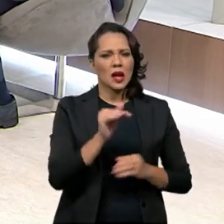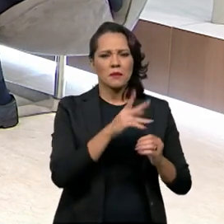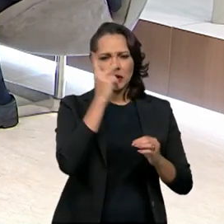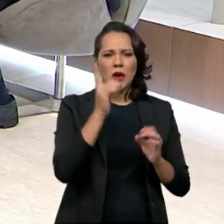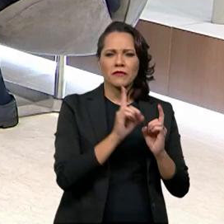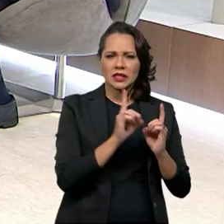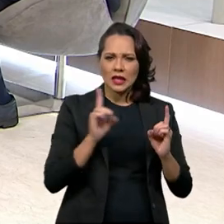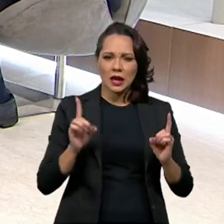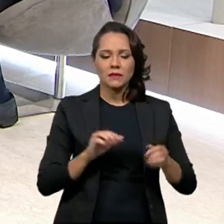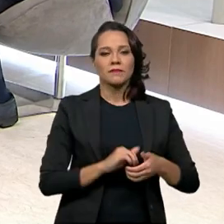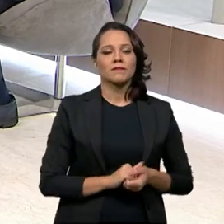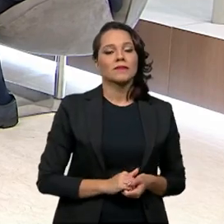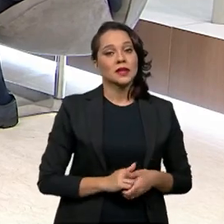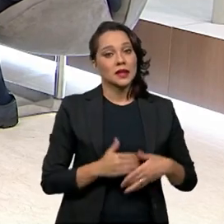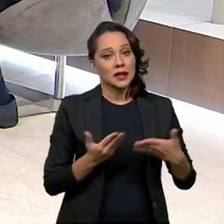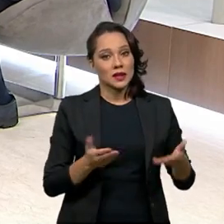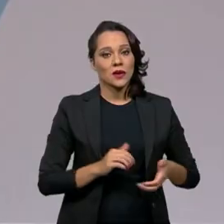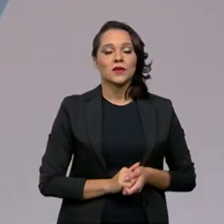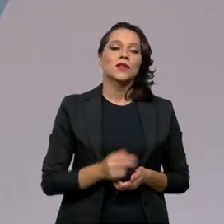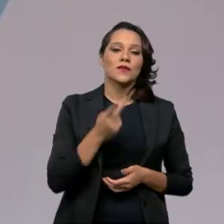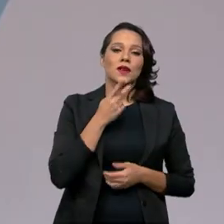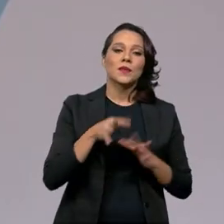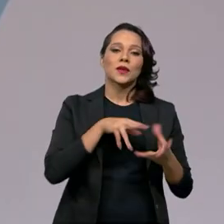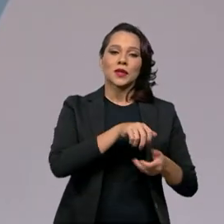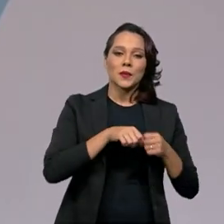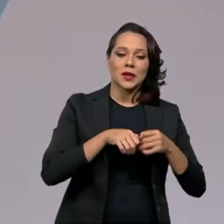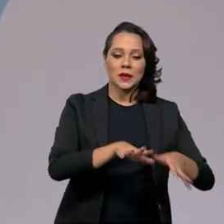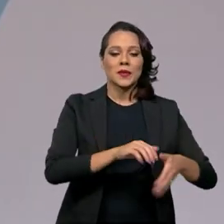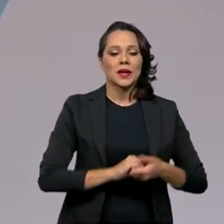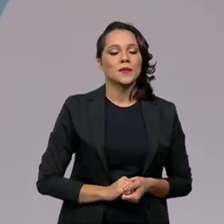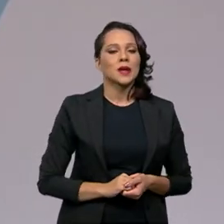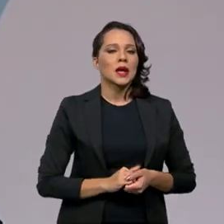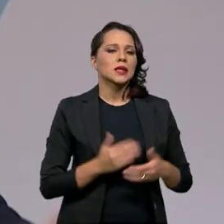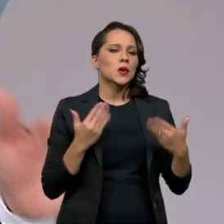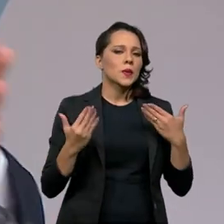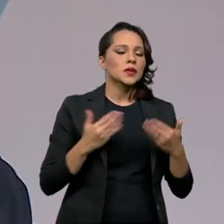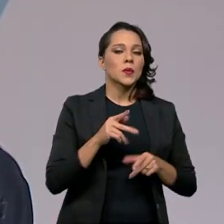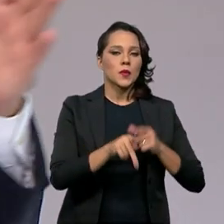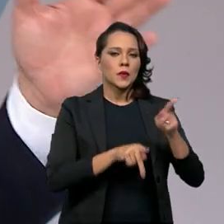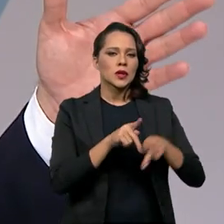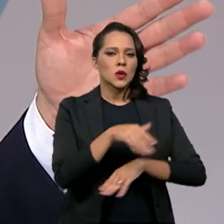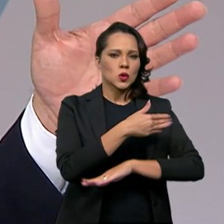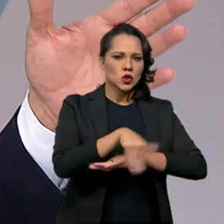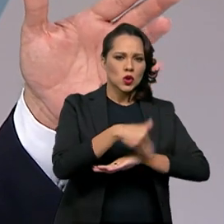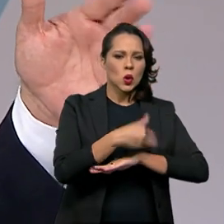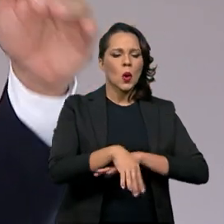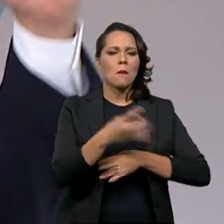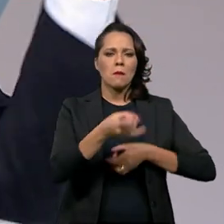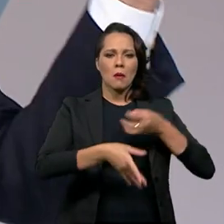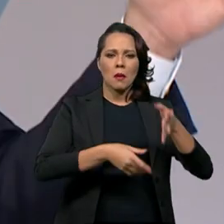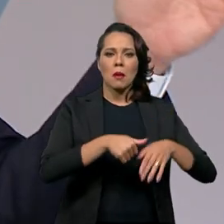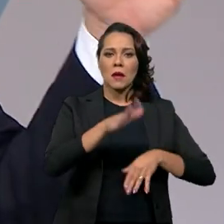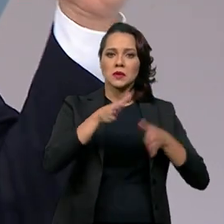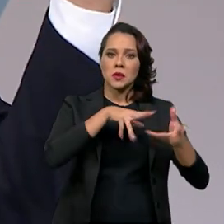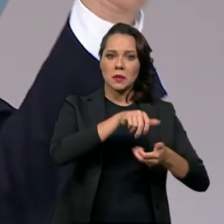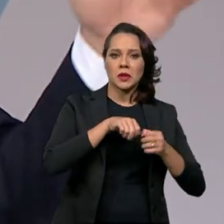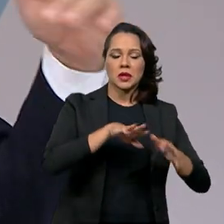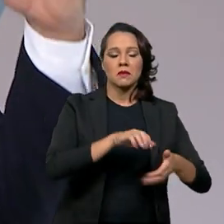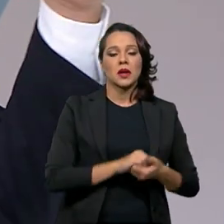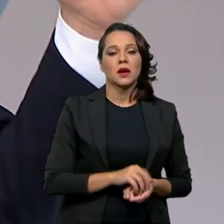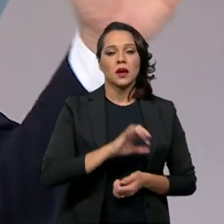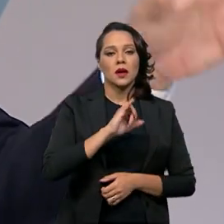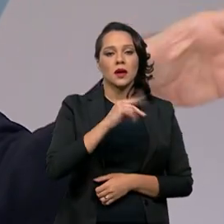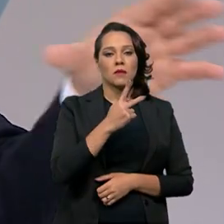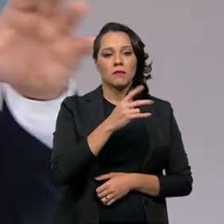saúde. Bom, estamos falando da pandemia, estamos fazendo essa relação, e a população de rua aumentou na pandemia. O último dado do